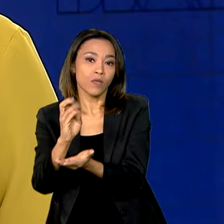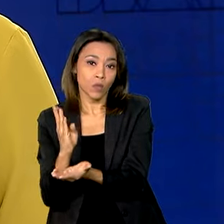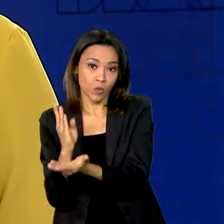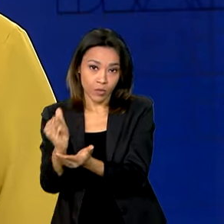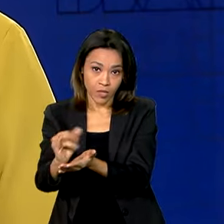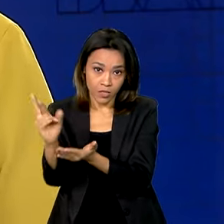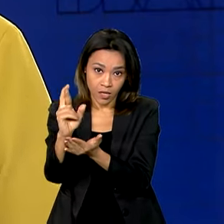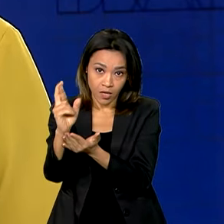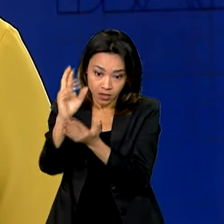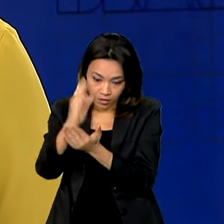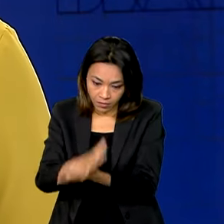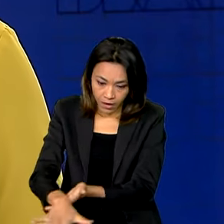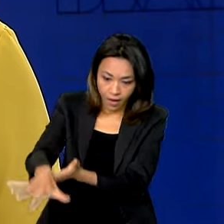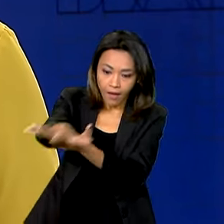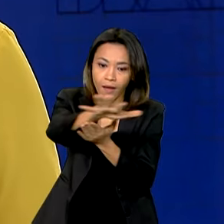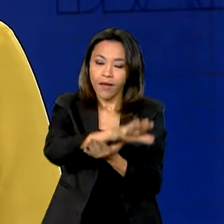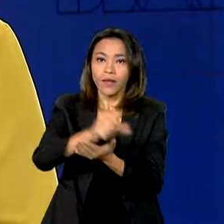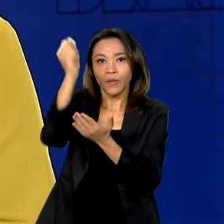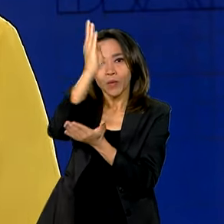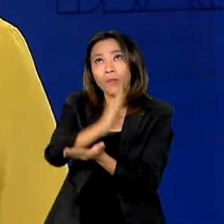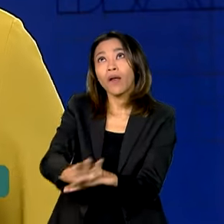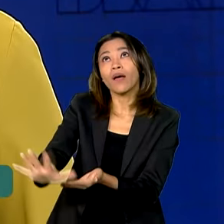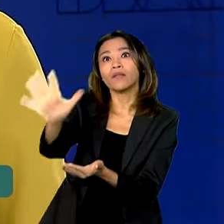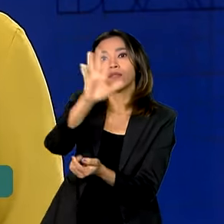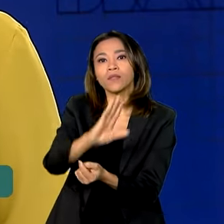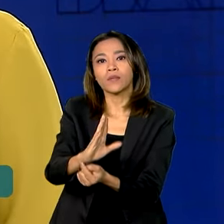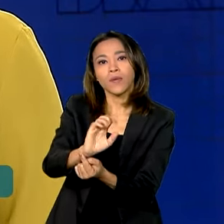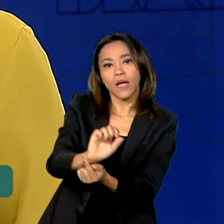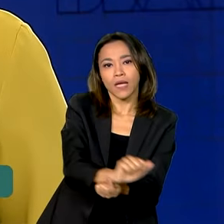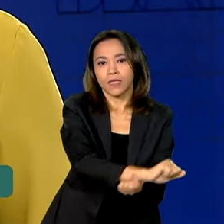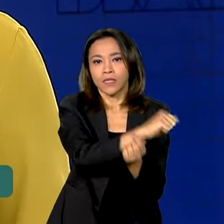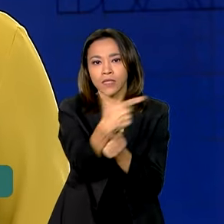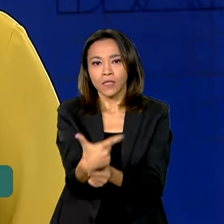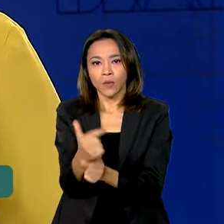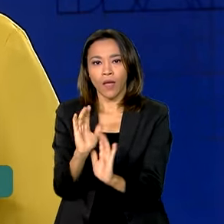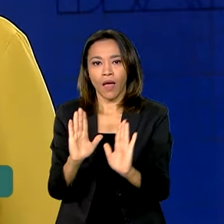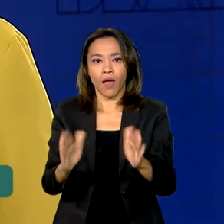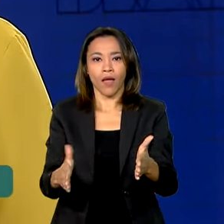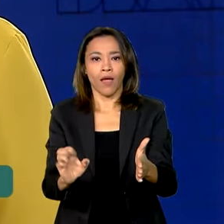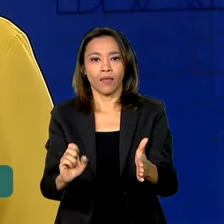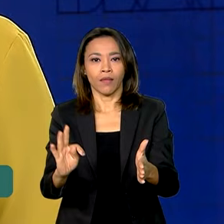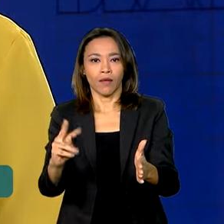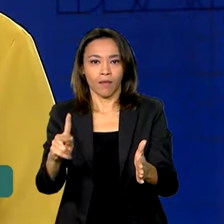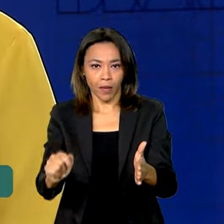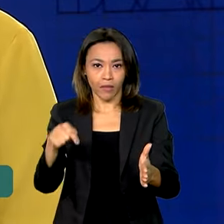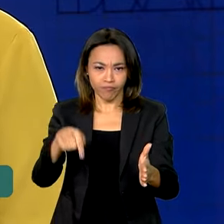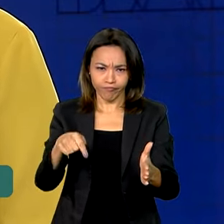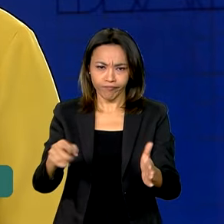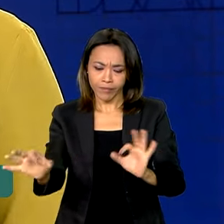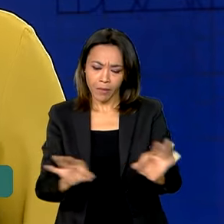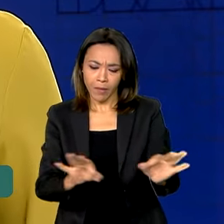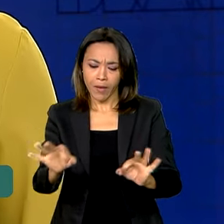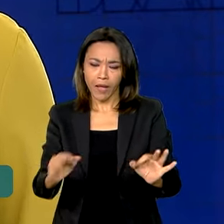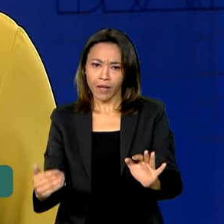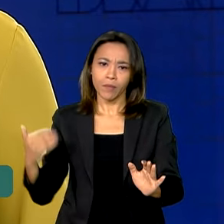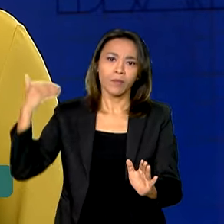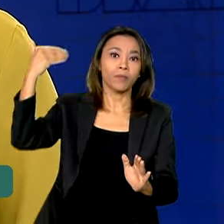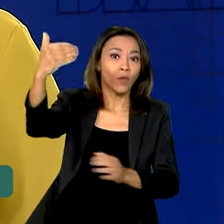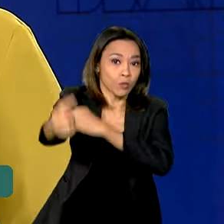empreendimentos para todo o Brasil. A segunda etapa do programa está prevista para 2025.